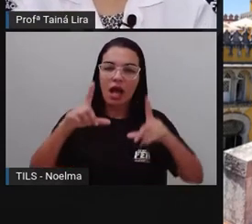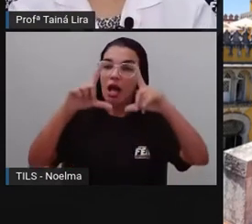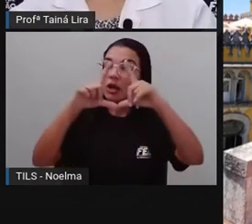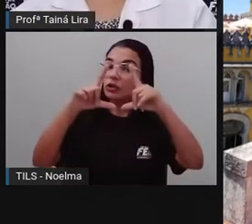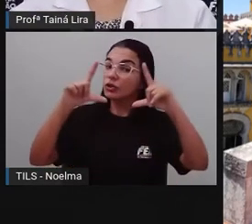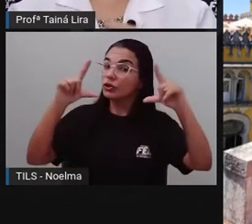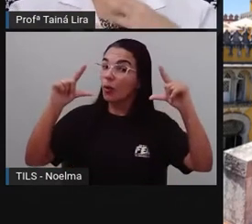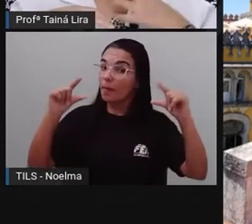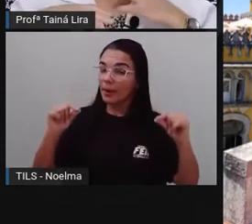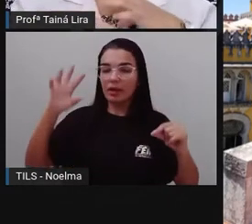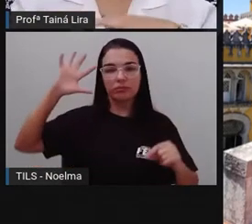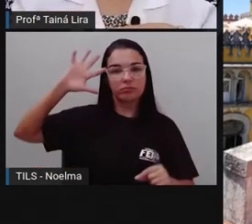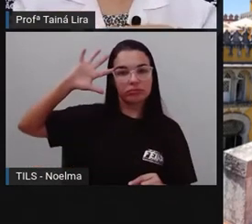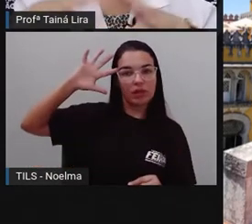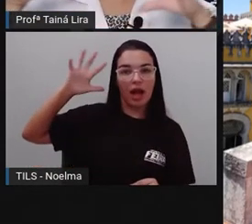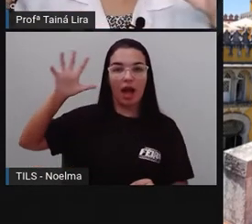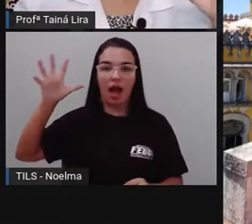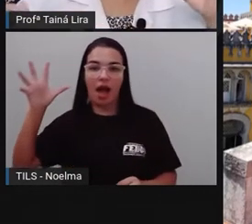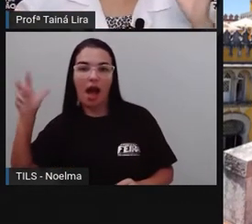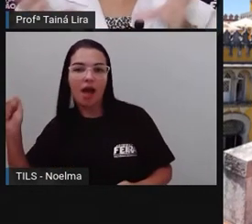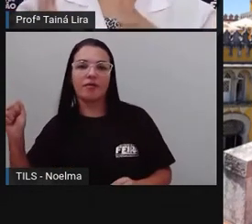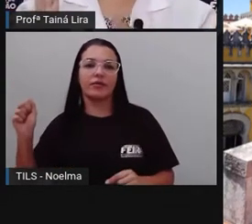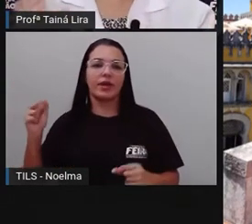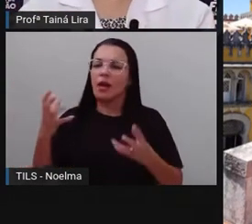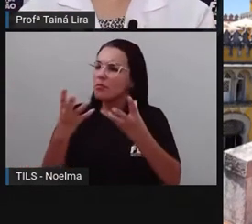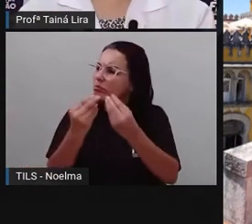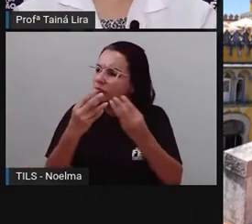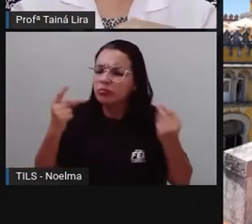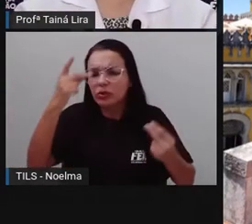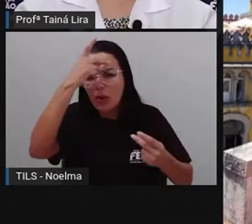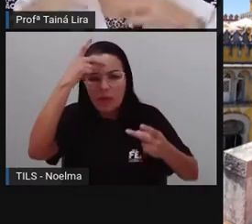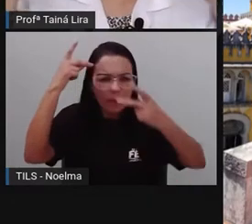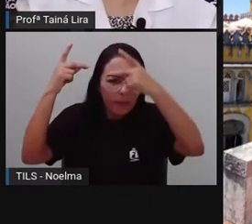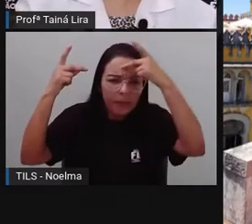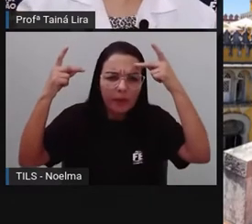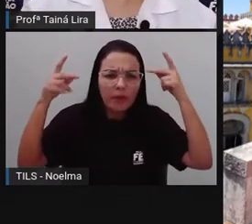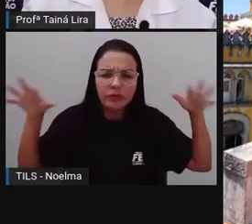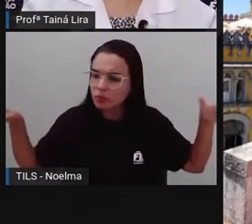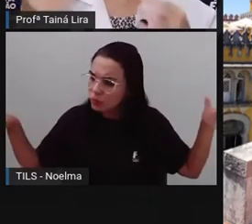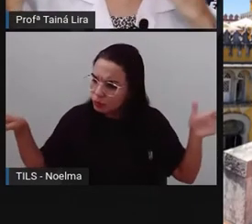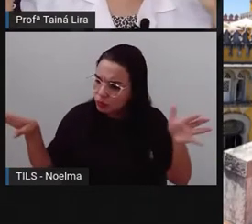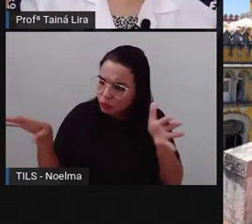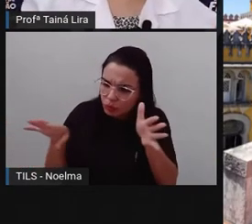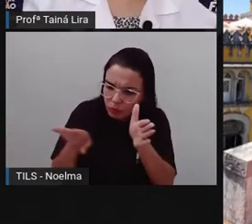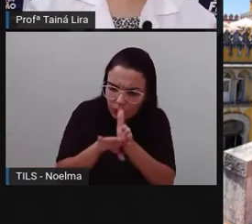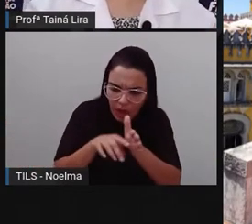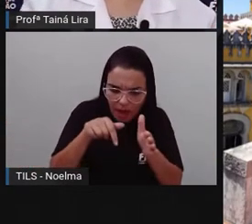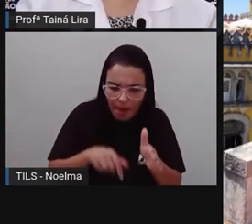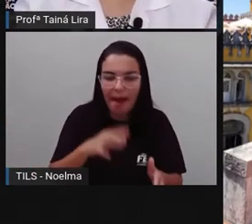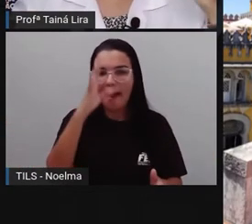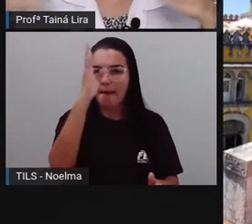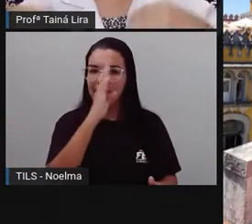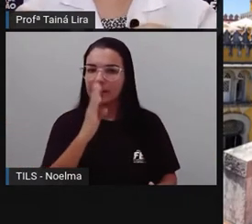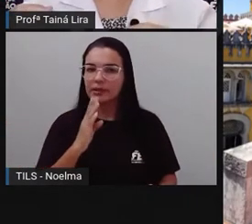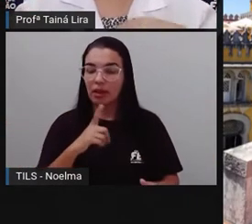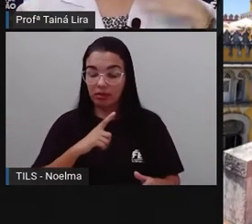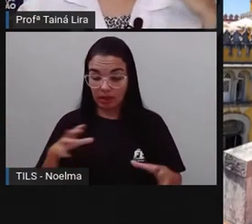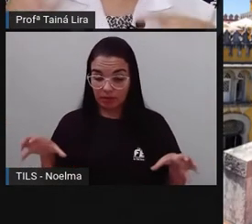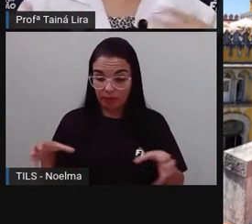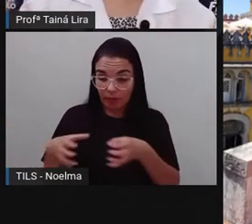Japão, África, vários povos que a prova vai falar aqui, que foram importantes e que são importantes na nossa formação.